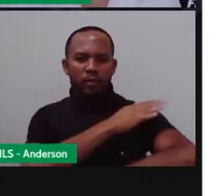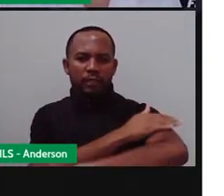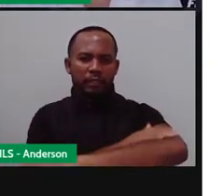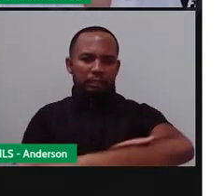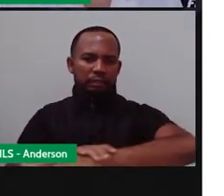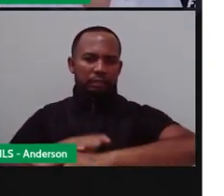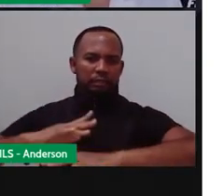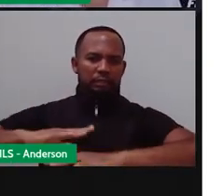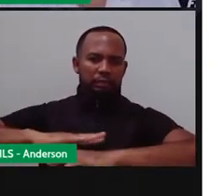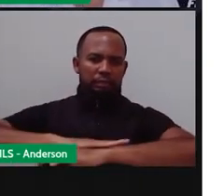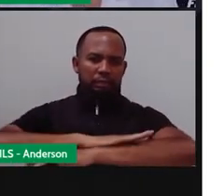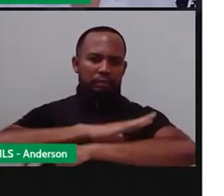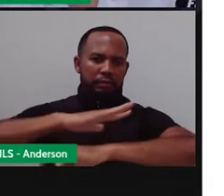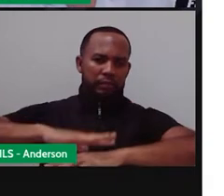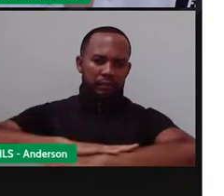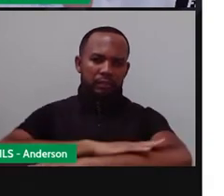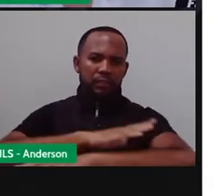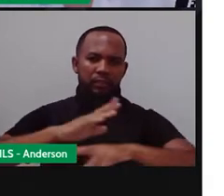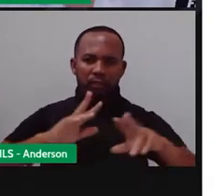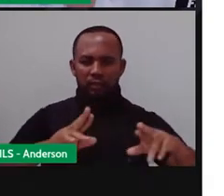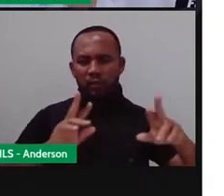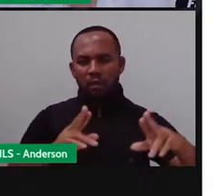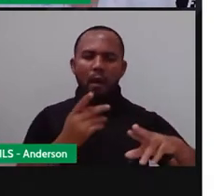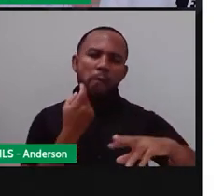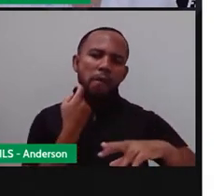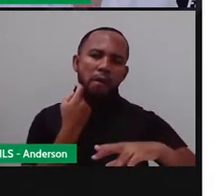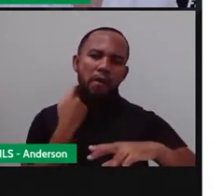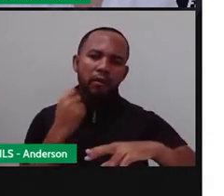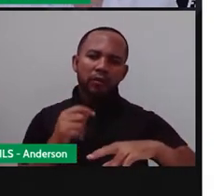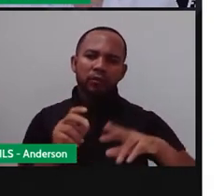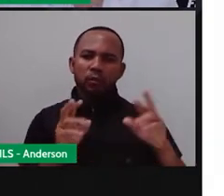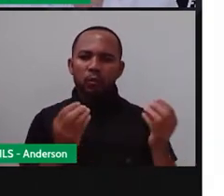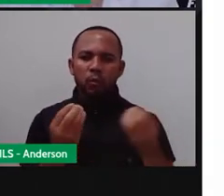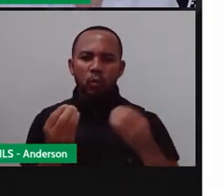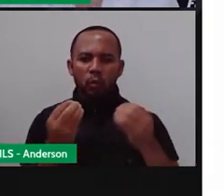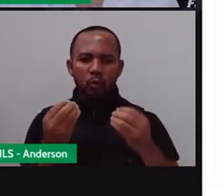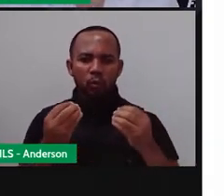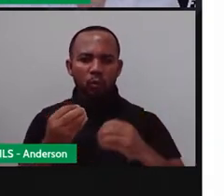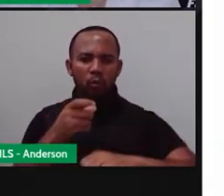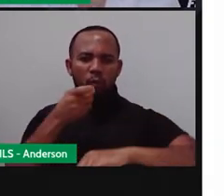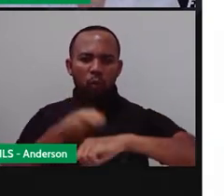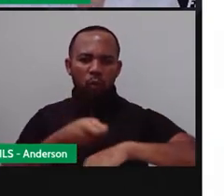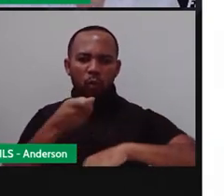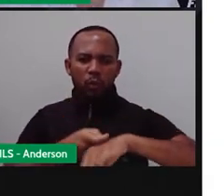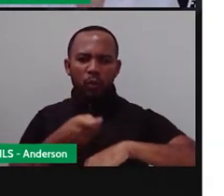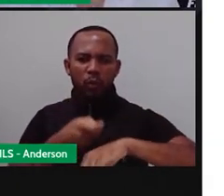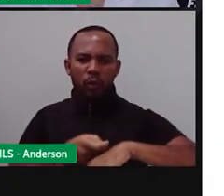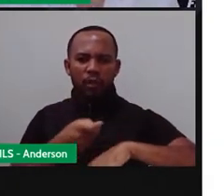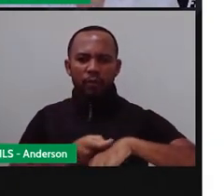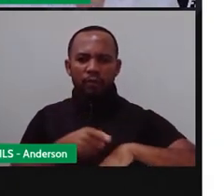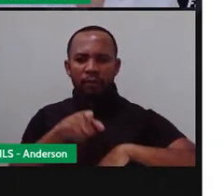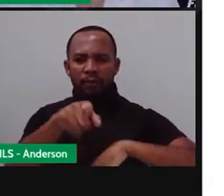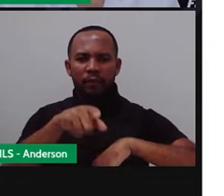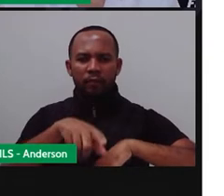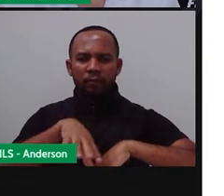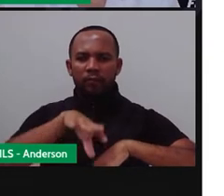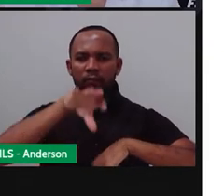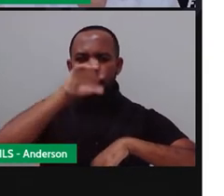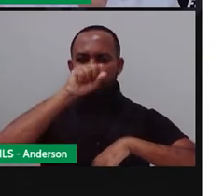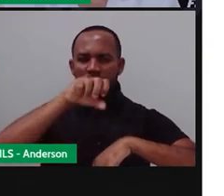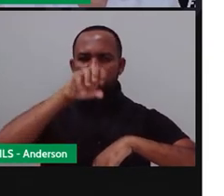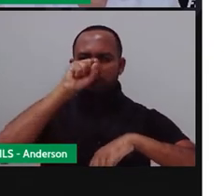assim como os peixes lá. Ou também o quê? A carapaça. A respiração dos répteis, ela é